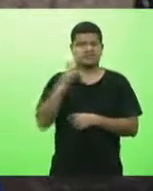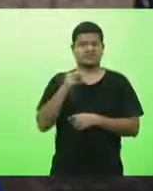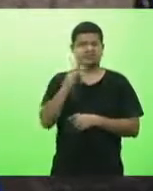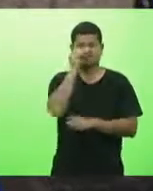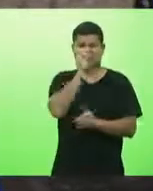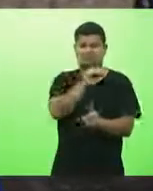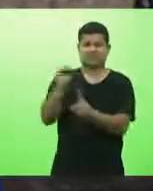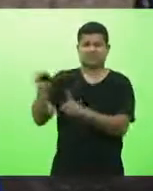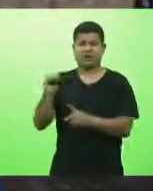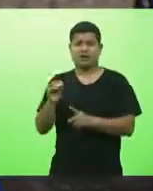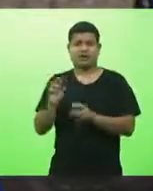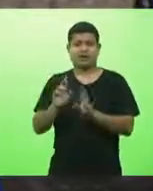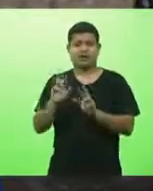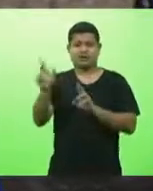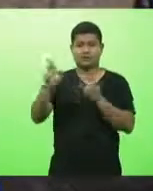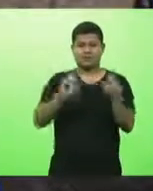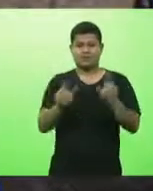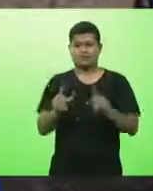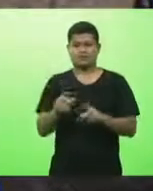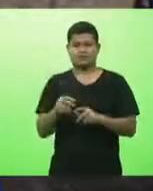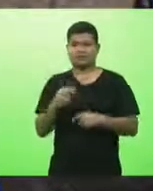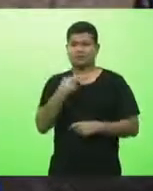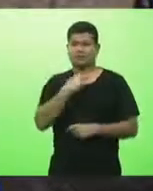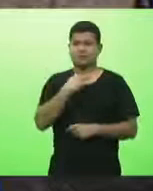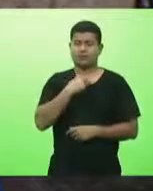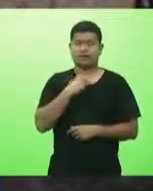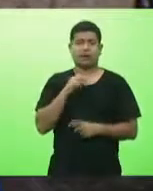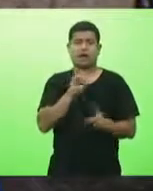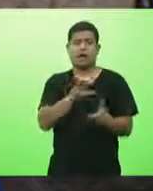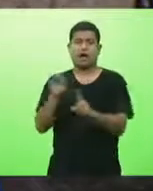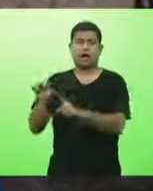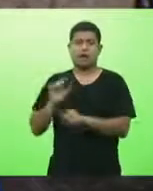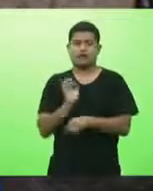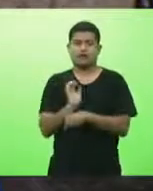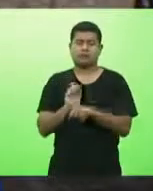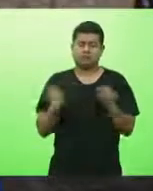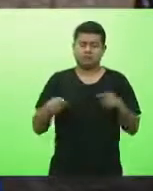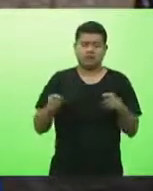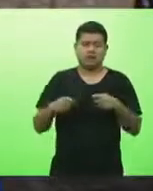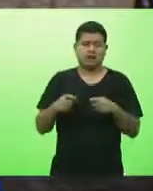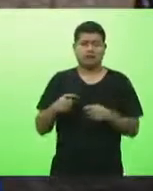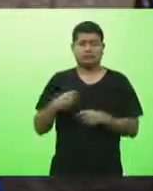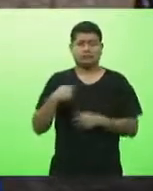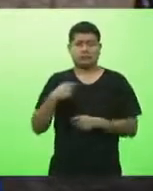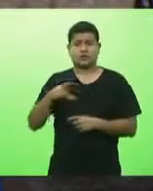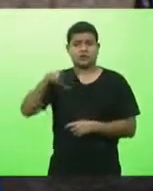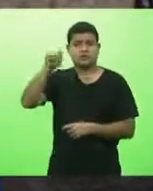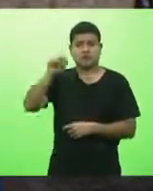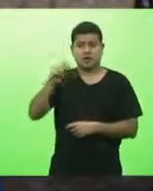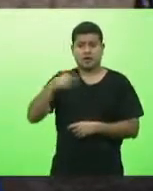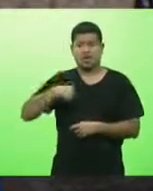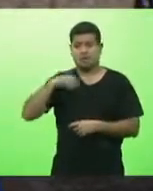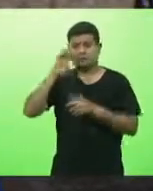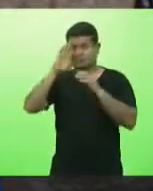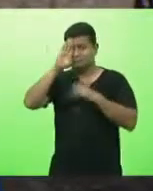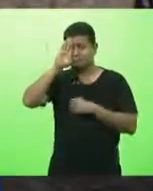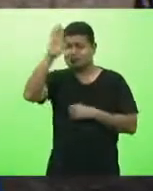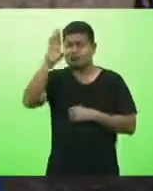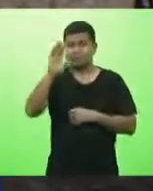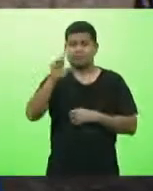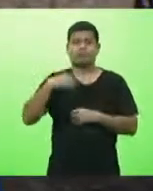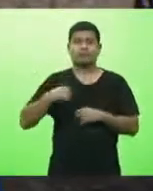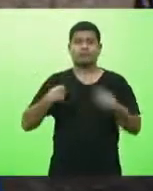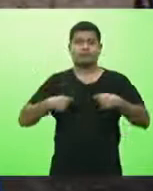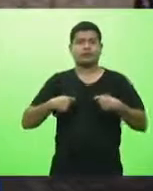estado cada estado pode ser pode ter a sua prioridade a sua necessidade mas apesar disso é obrigado a seguir leis